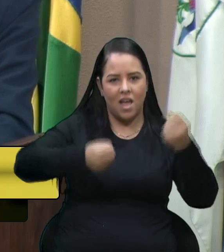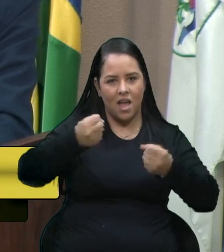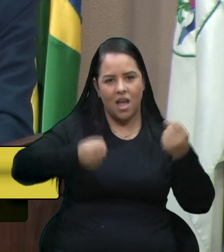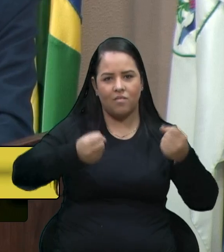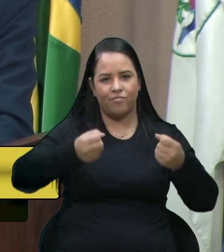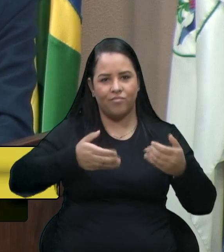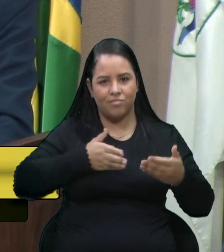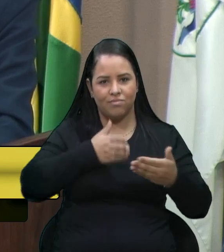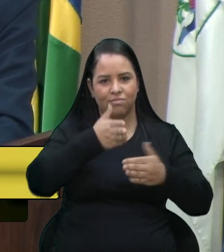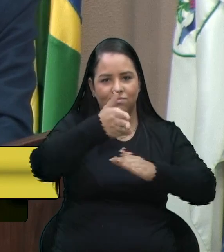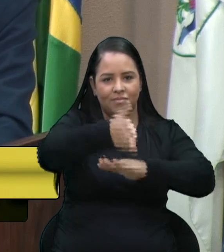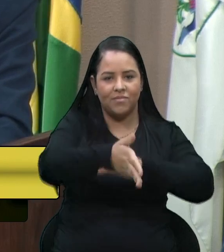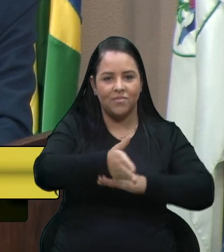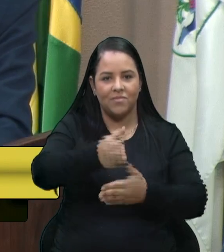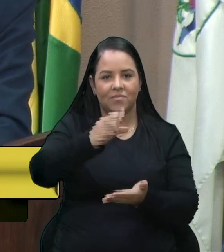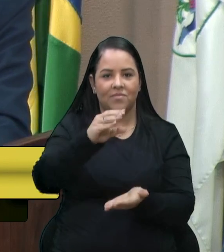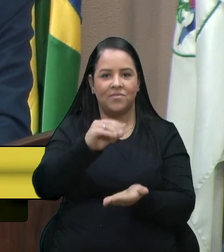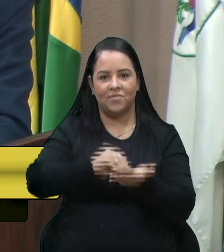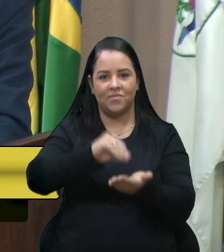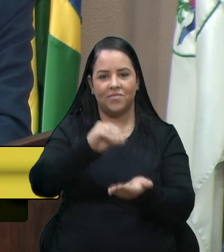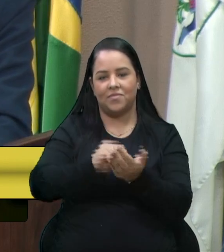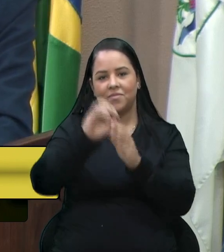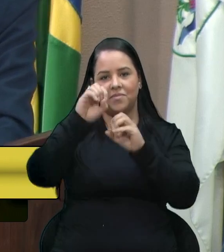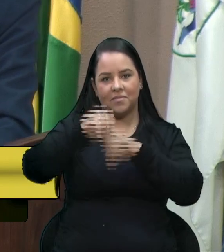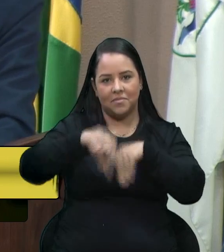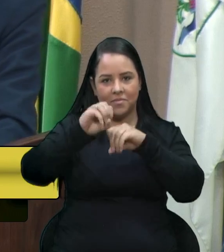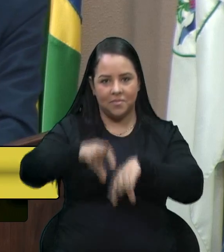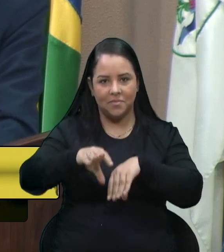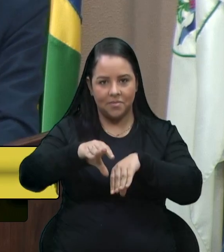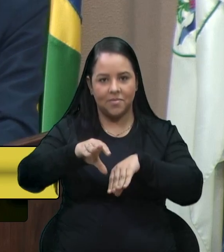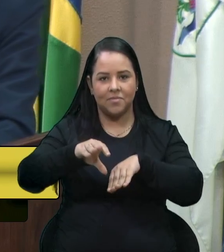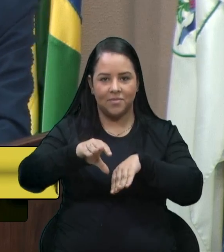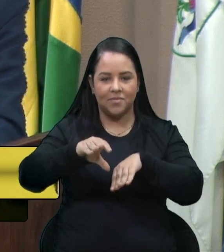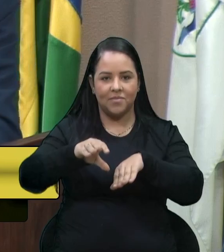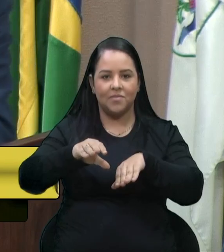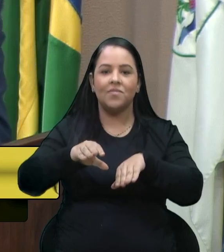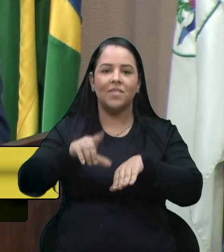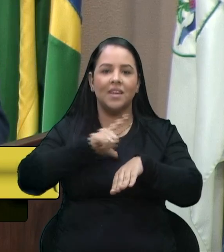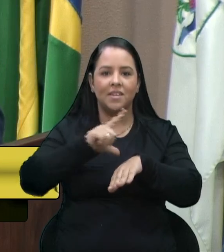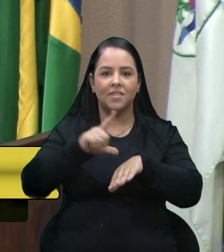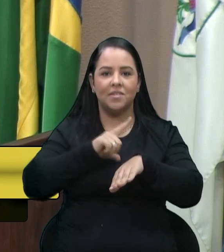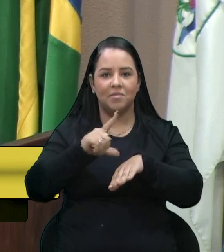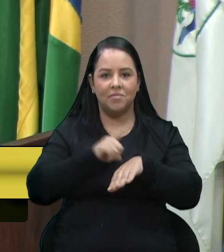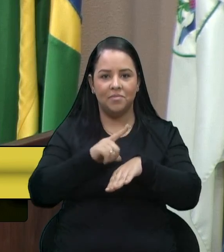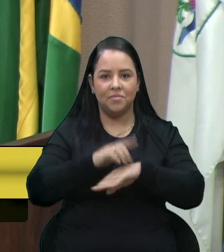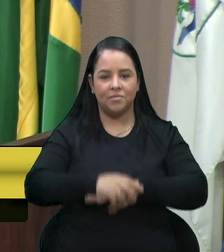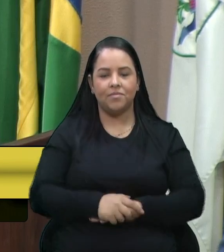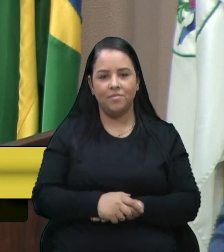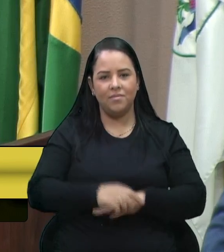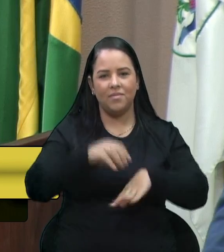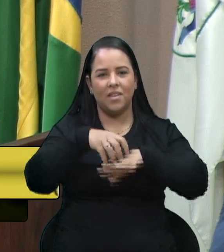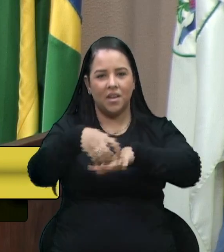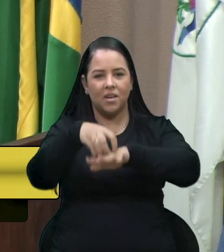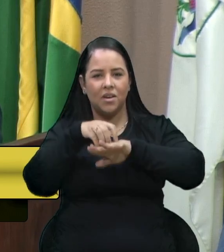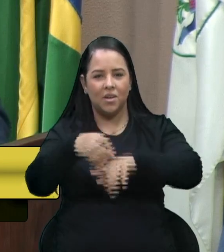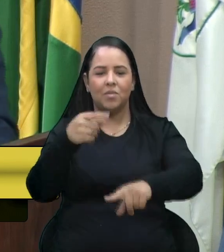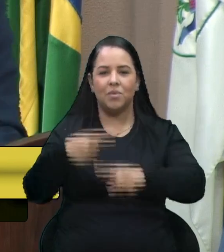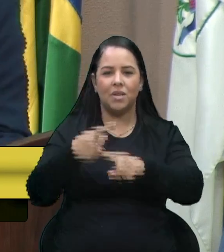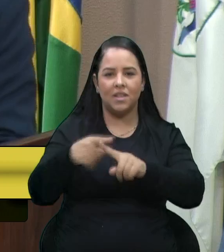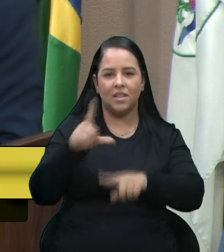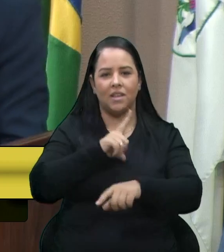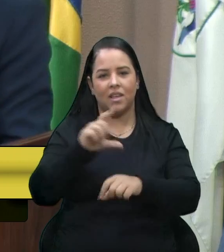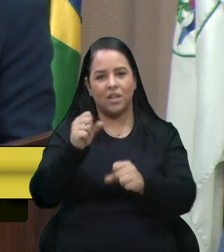pela falta de educação no trânsito. Com certeza, carros aí, no momento que estavam sendo executadas as obras,